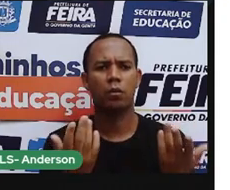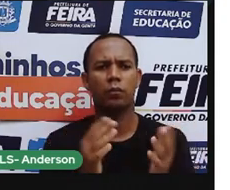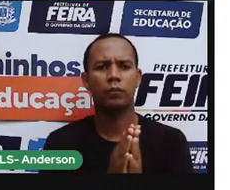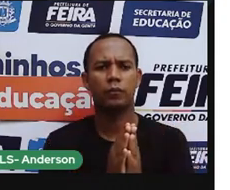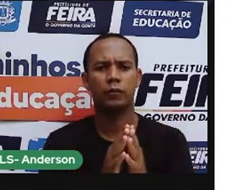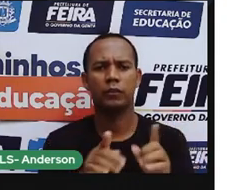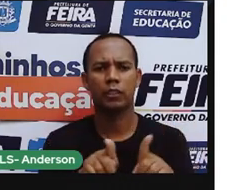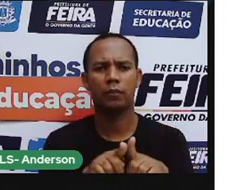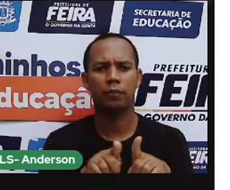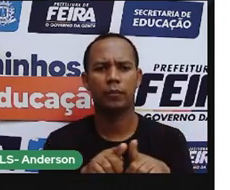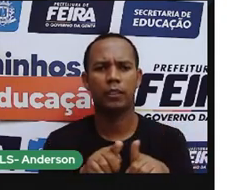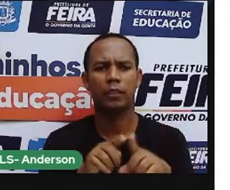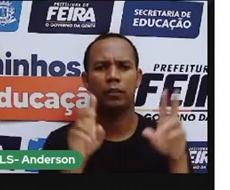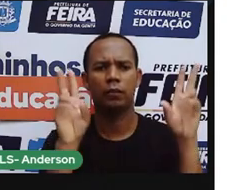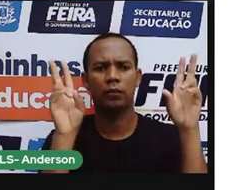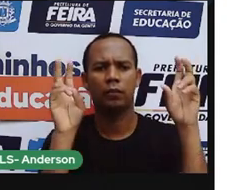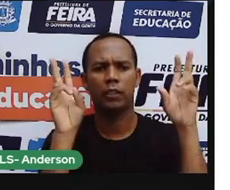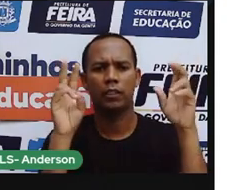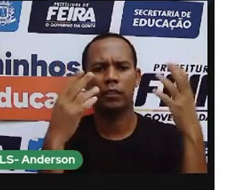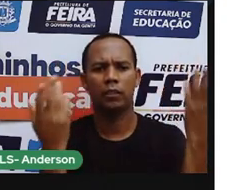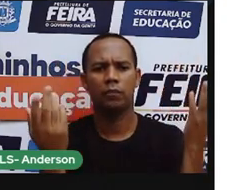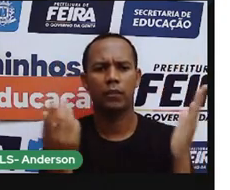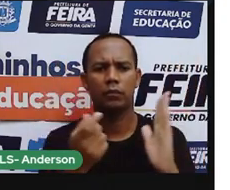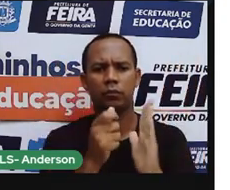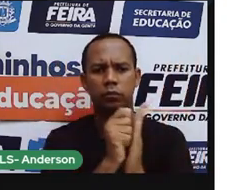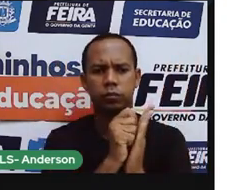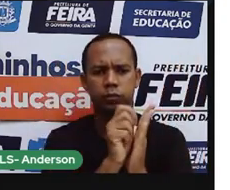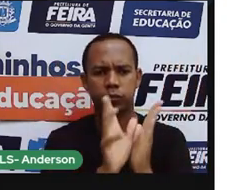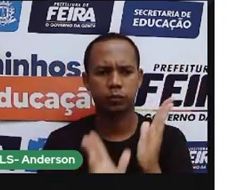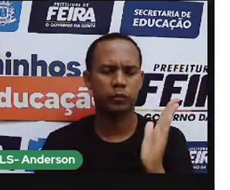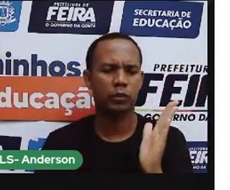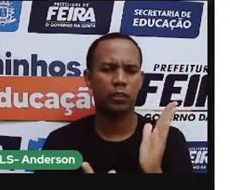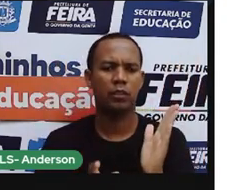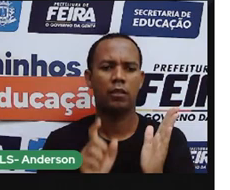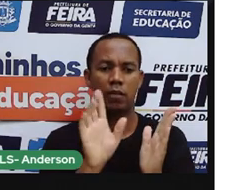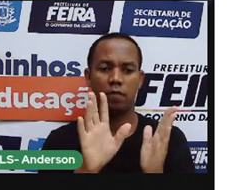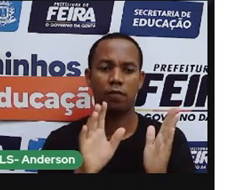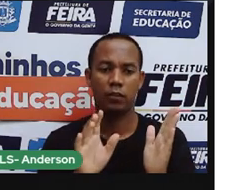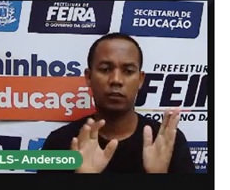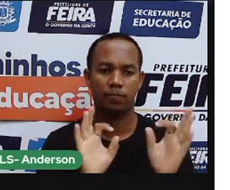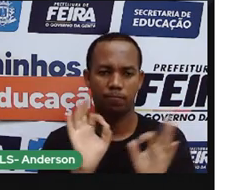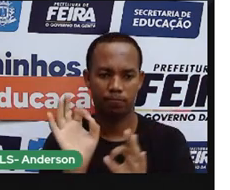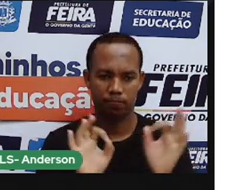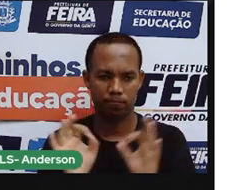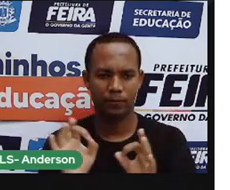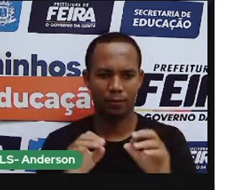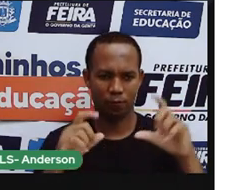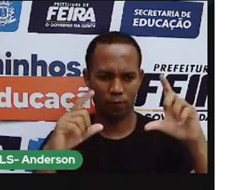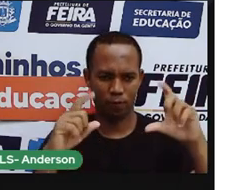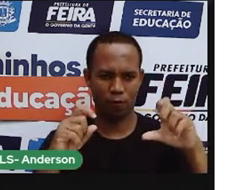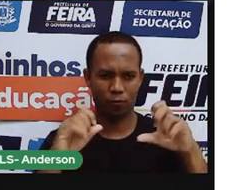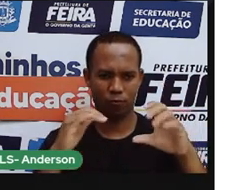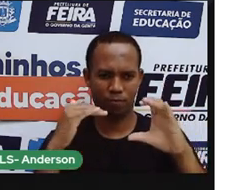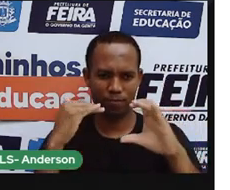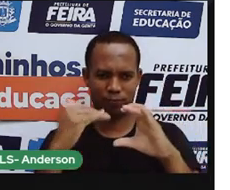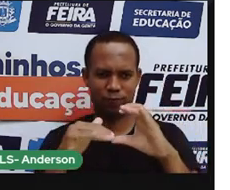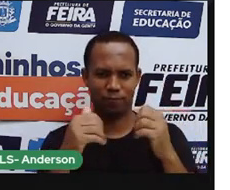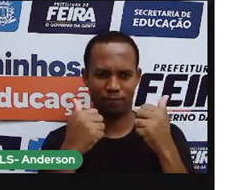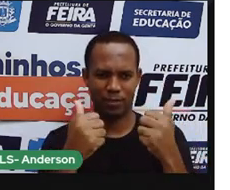bota o título da atividade e faz-te uma foto bem legal e manda pra gente que a gente quer ver aí você participando, tá?